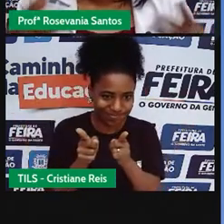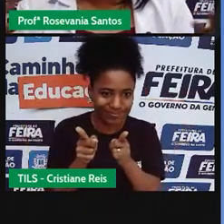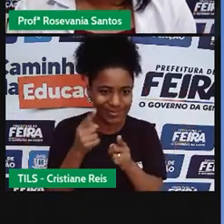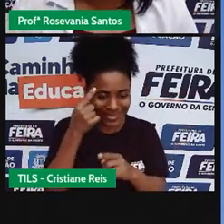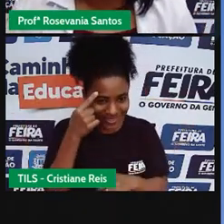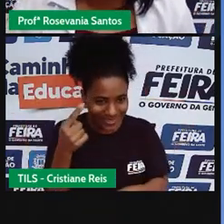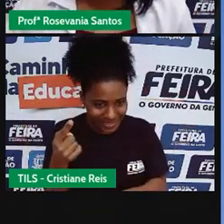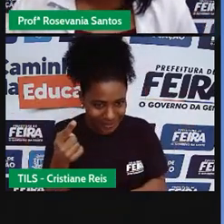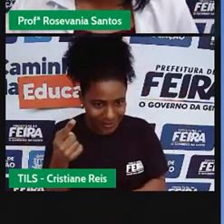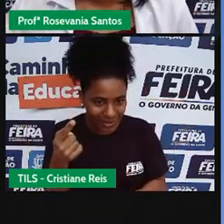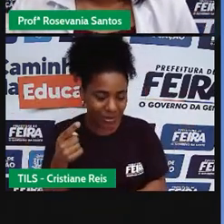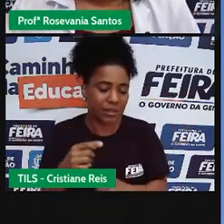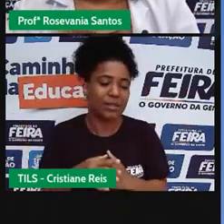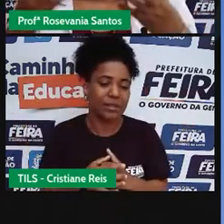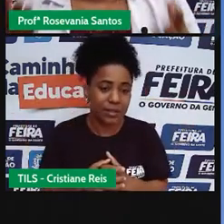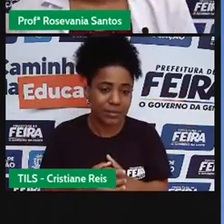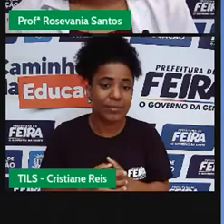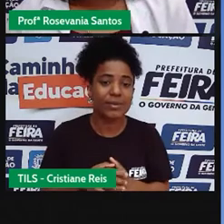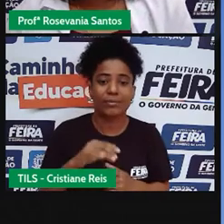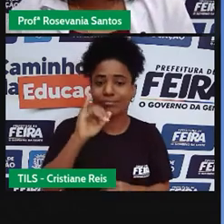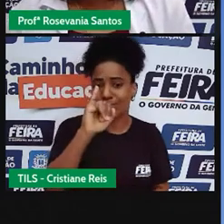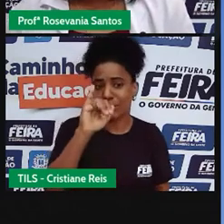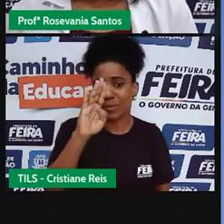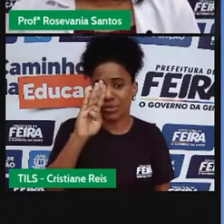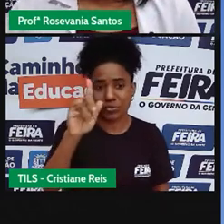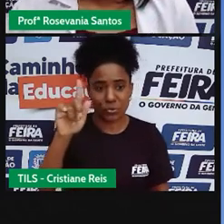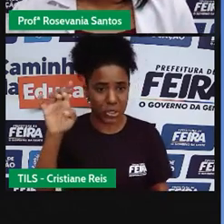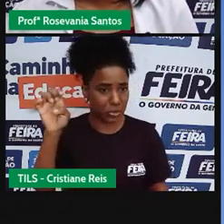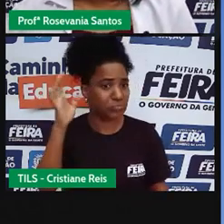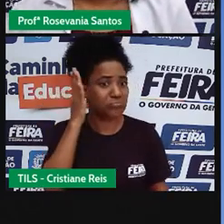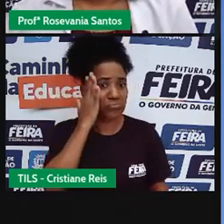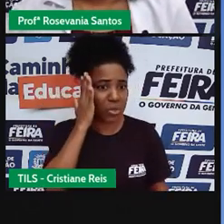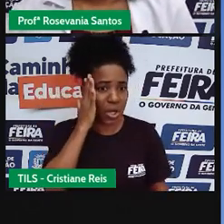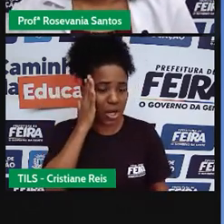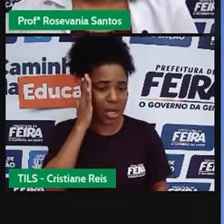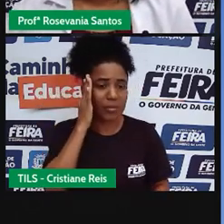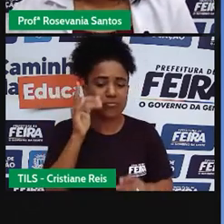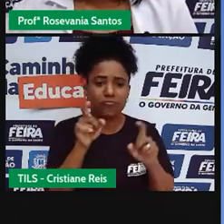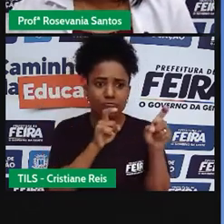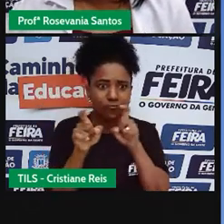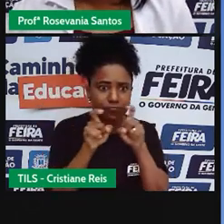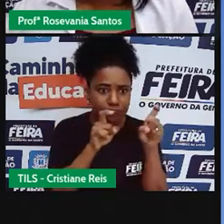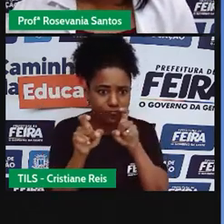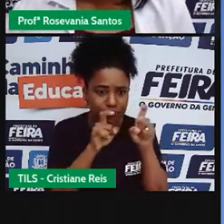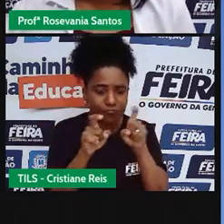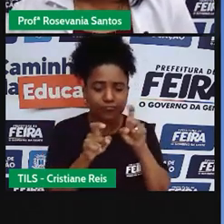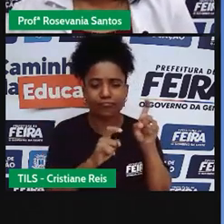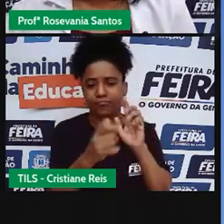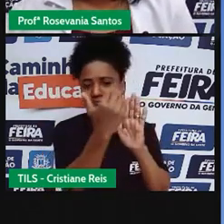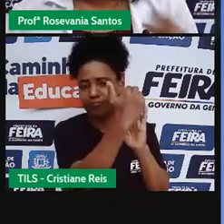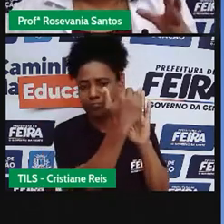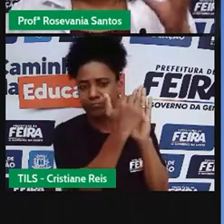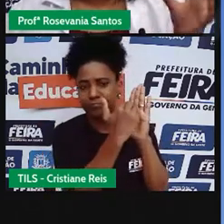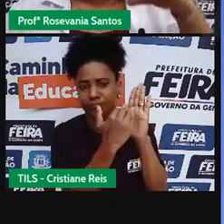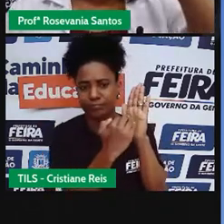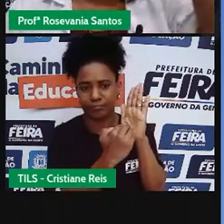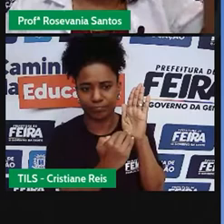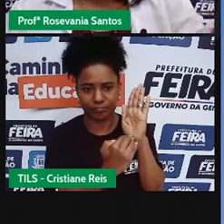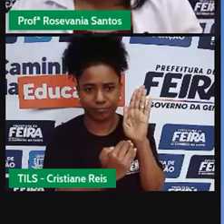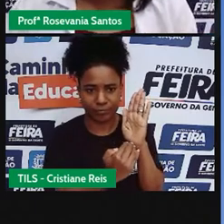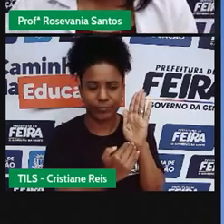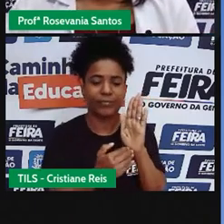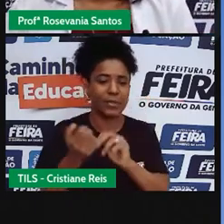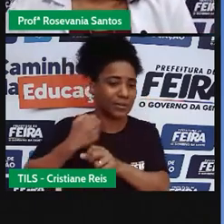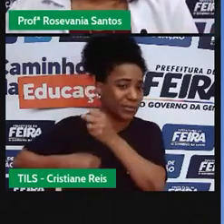Então, quem é que traz essas informações pra gente? É o IBGE, que é o Instituto Brasileiro de Geografia e Estatística, né, desde lá, em 2013,